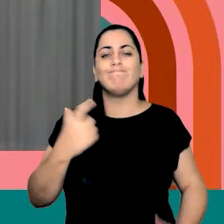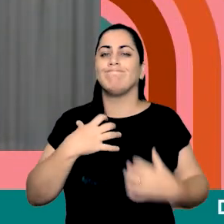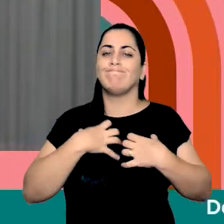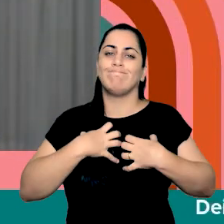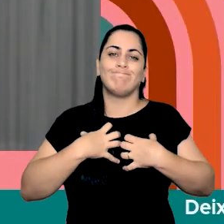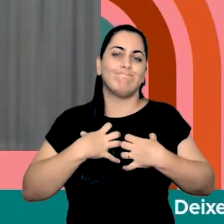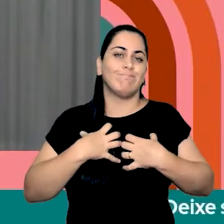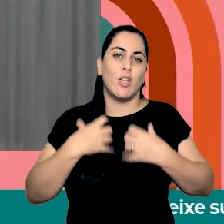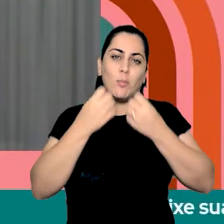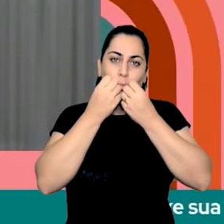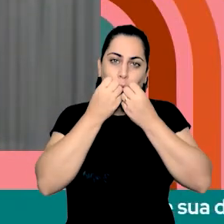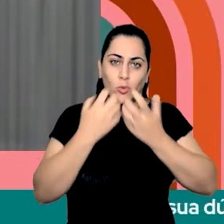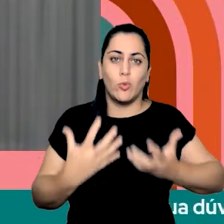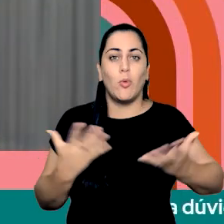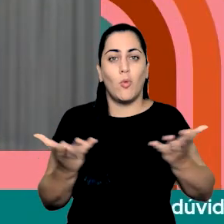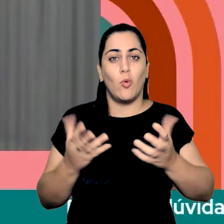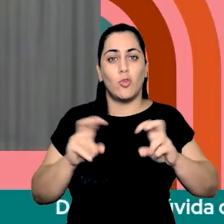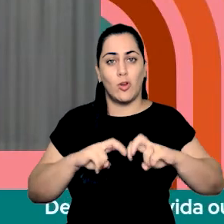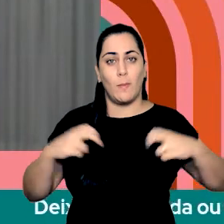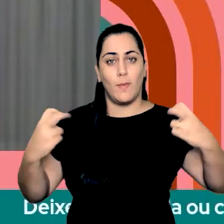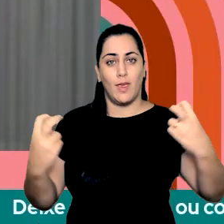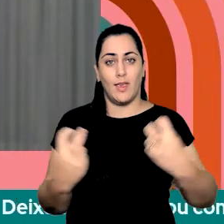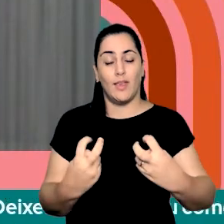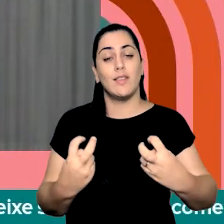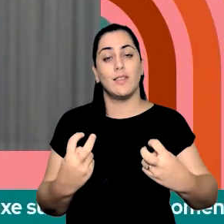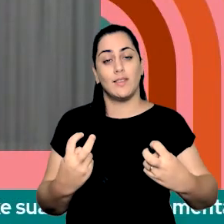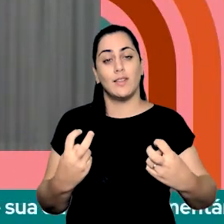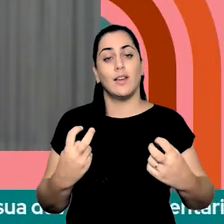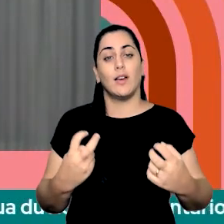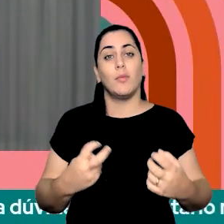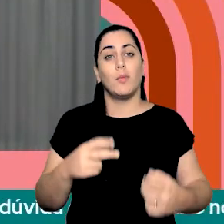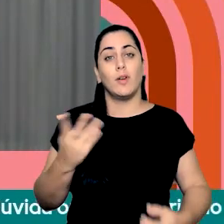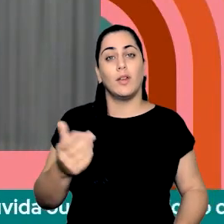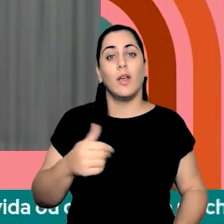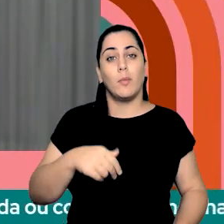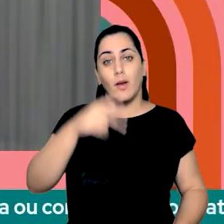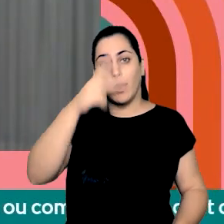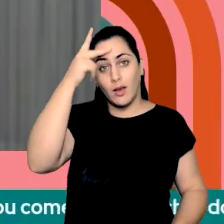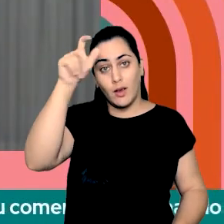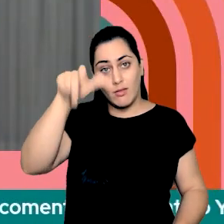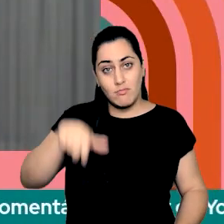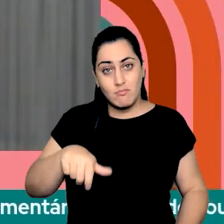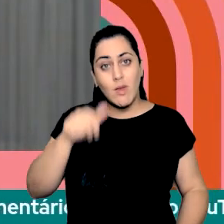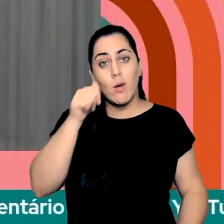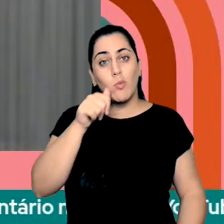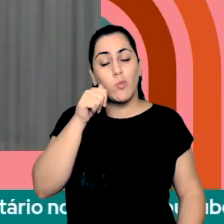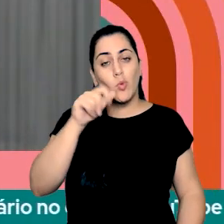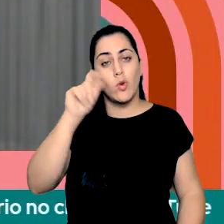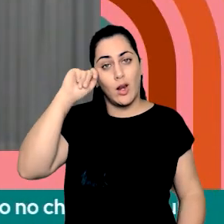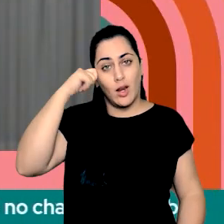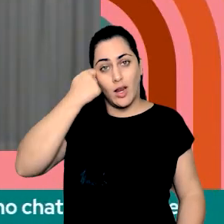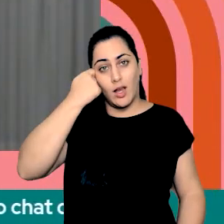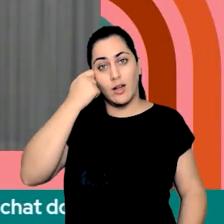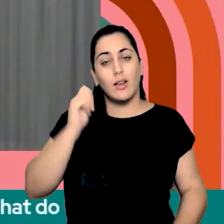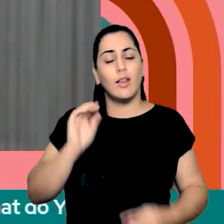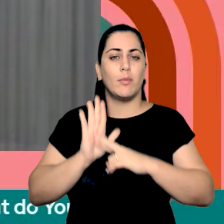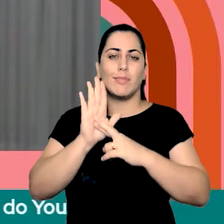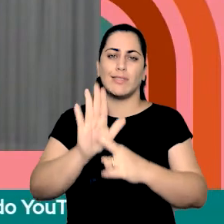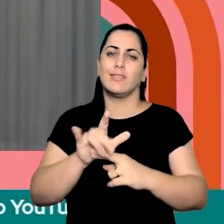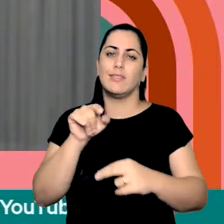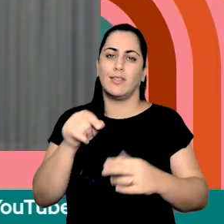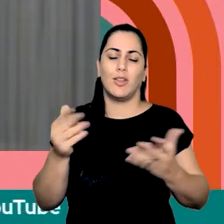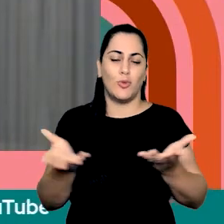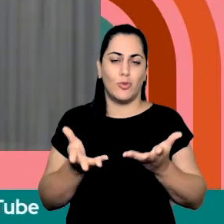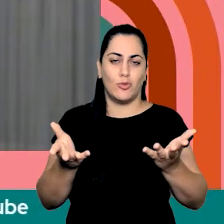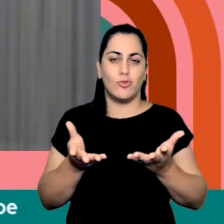alegria imensa compartilhar essa mesa com uma profissional negra que vai falar, essa representatividade da mulher negra